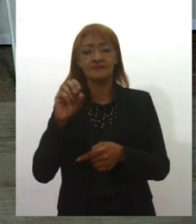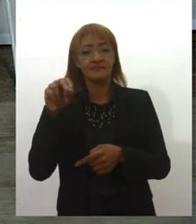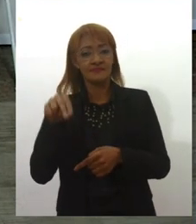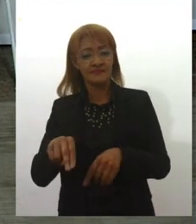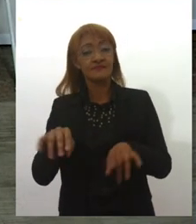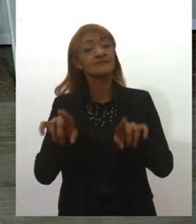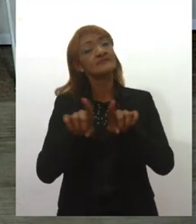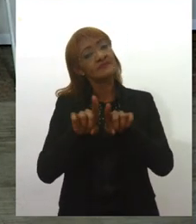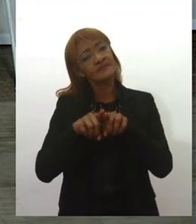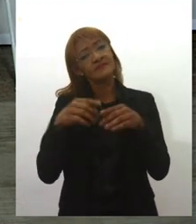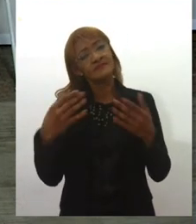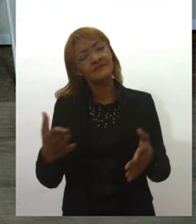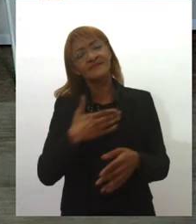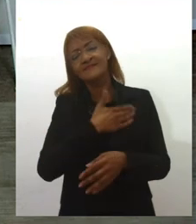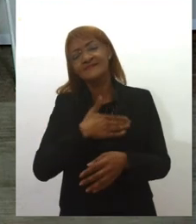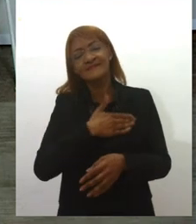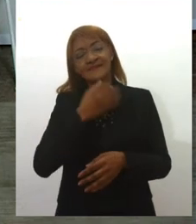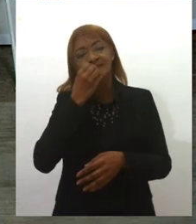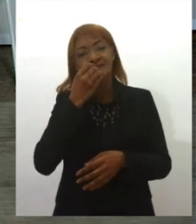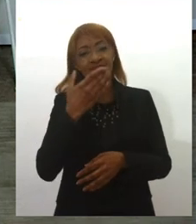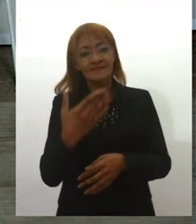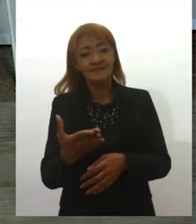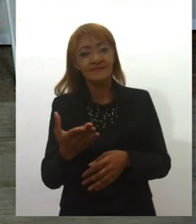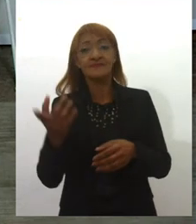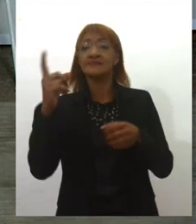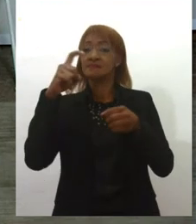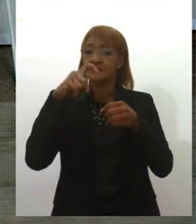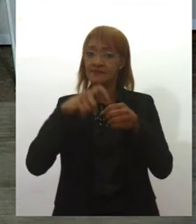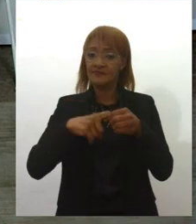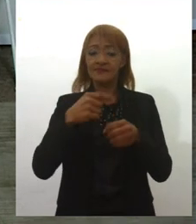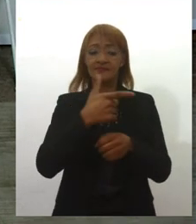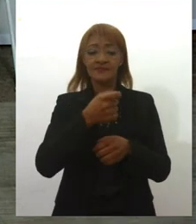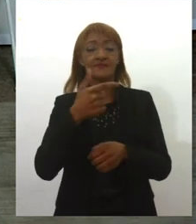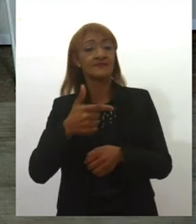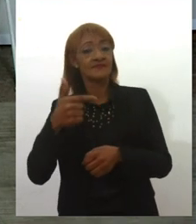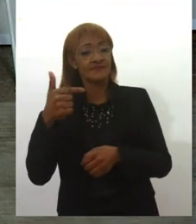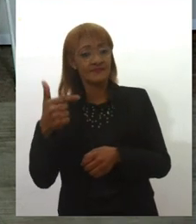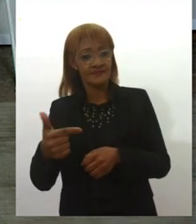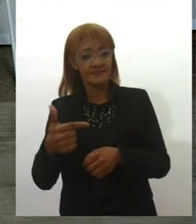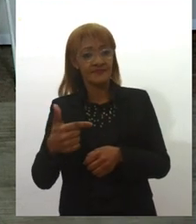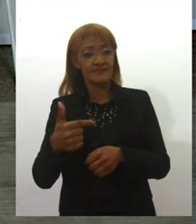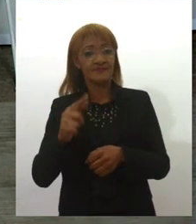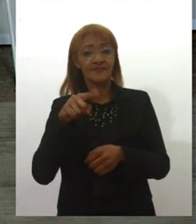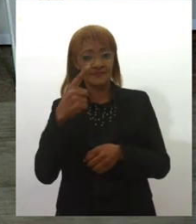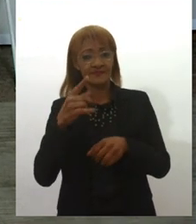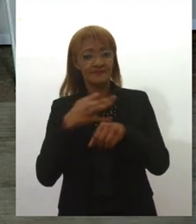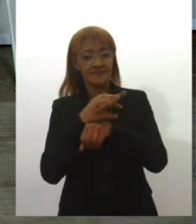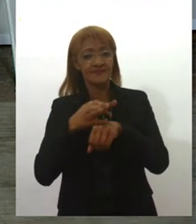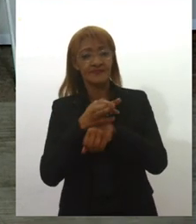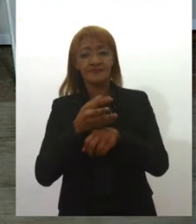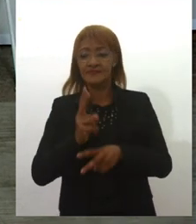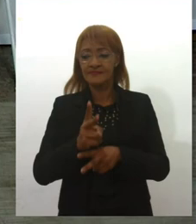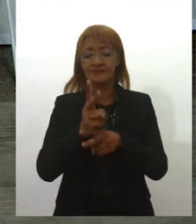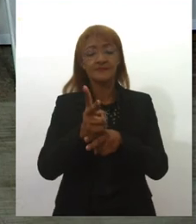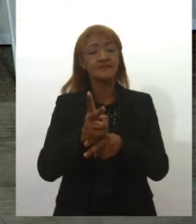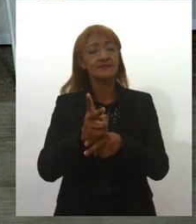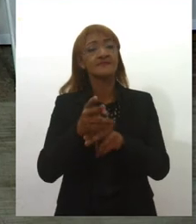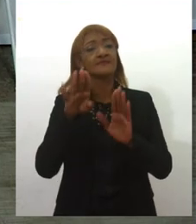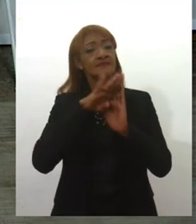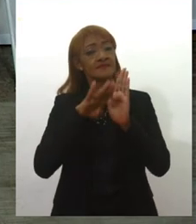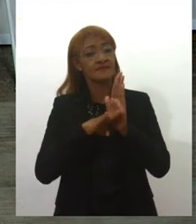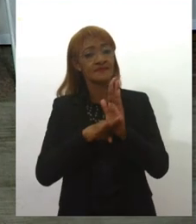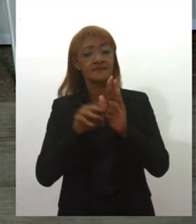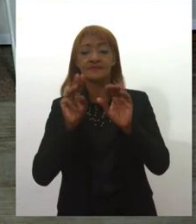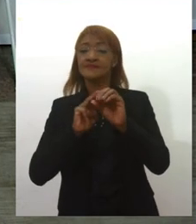programa, foi um prazer e a gente volta em 2022 depois do recesso. Continue acompanhando a programação da